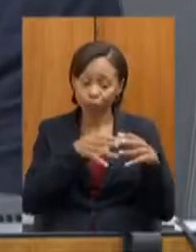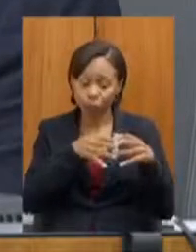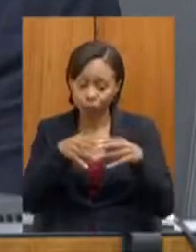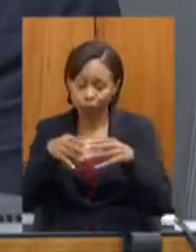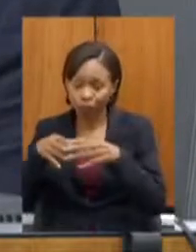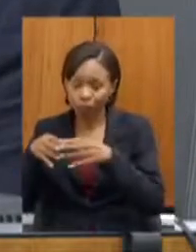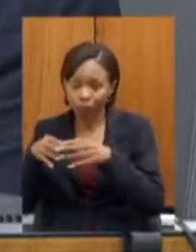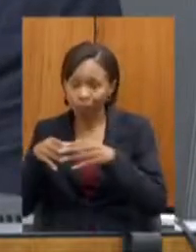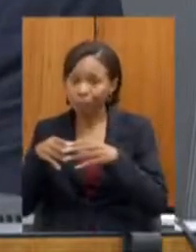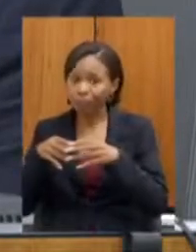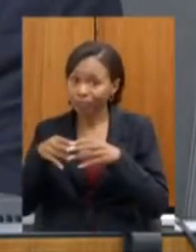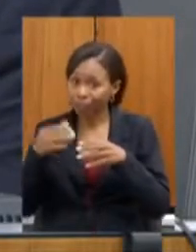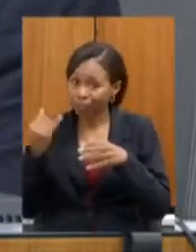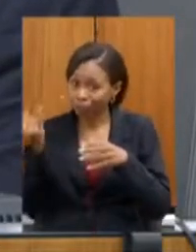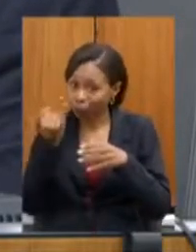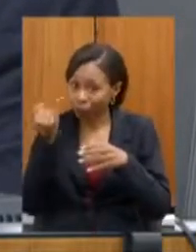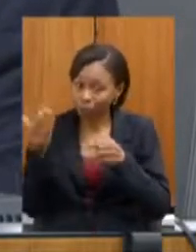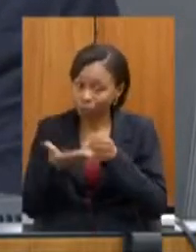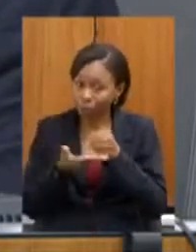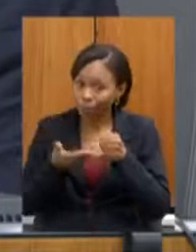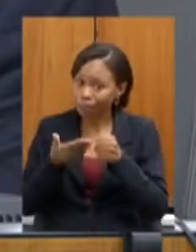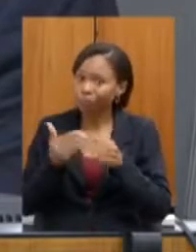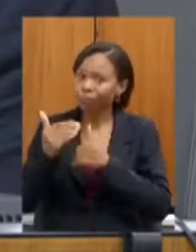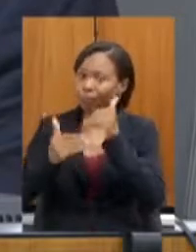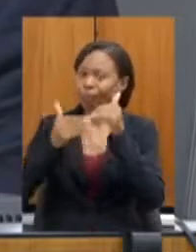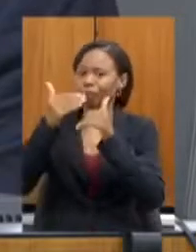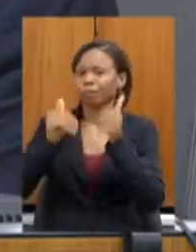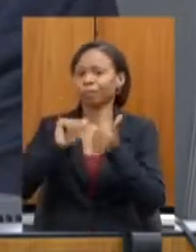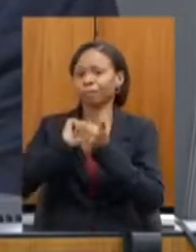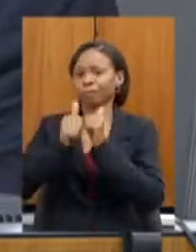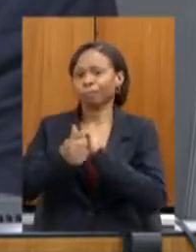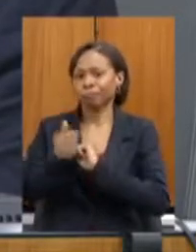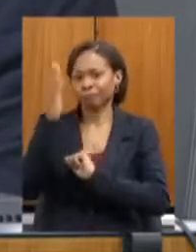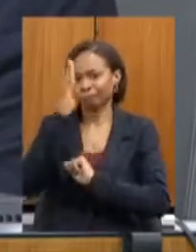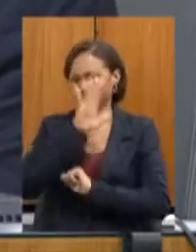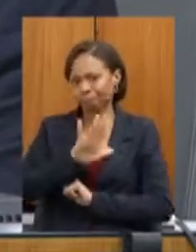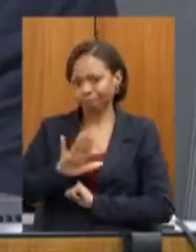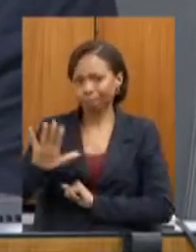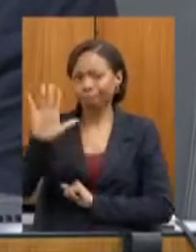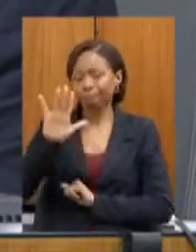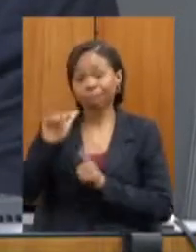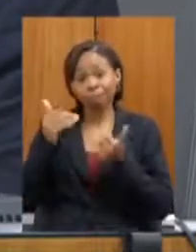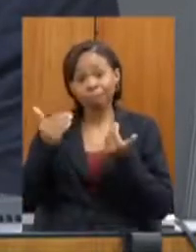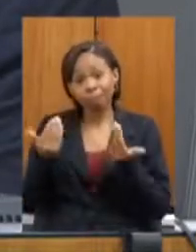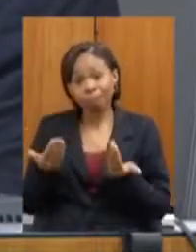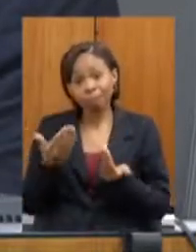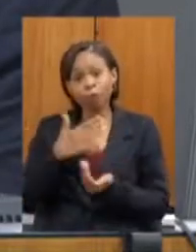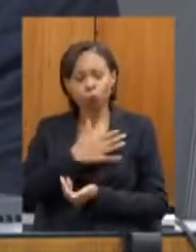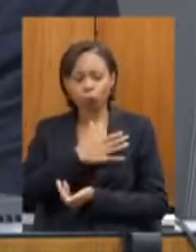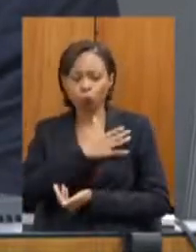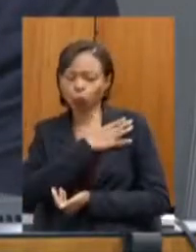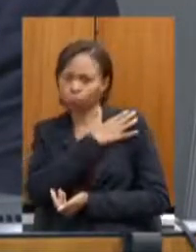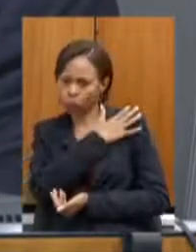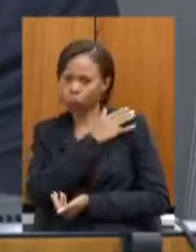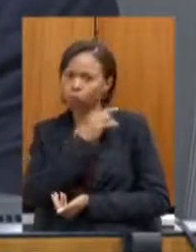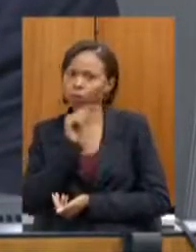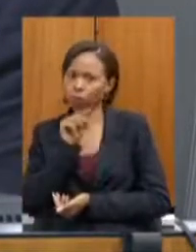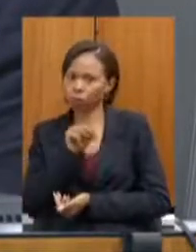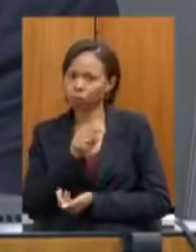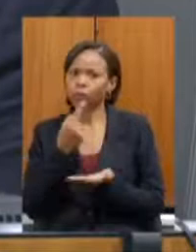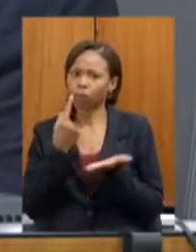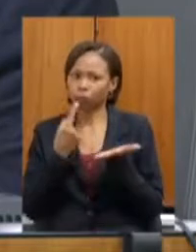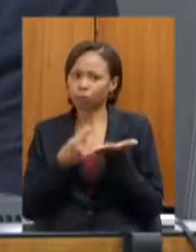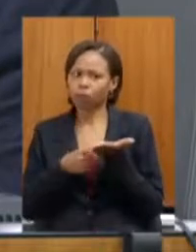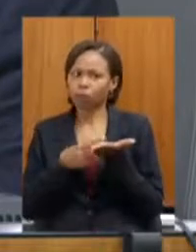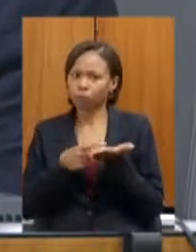para o desenvolvimento do esporte nacional então coronel o senhor tem o nosso compromisso aqui de